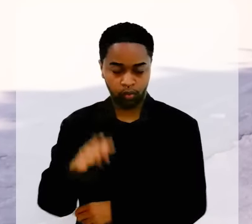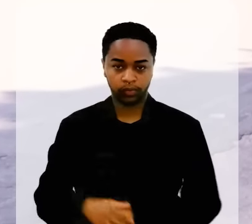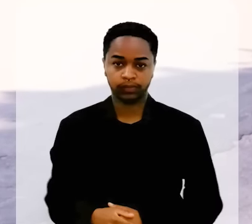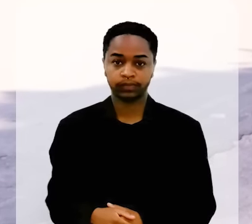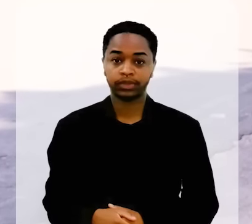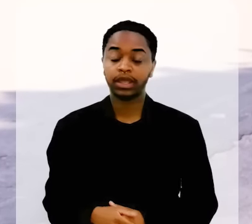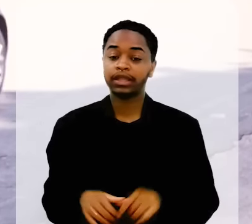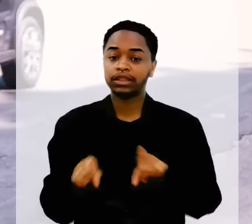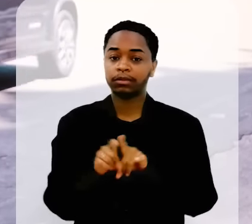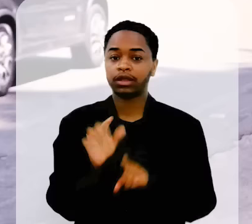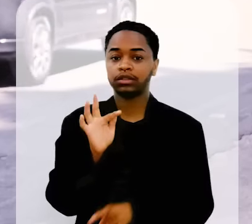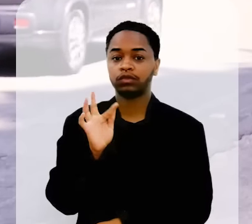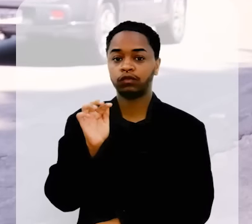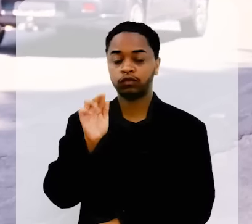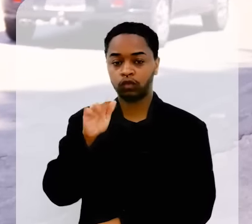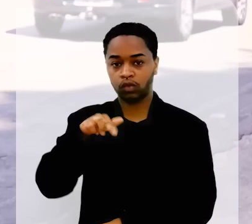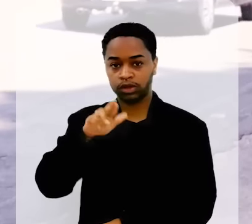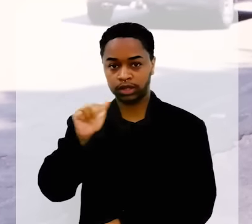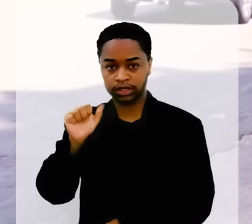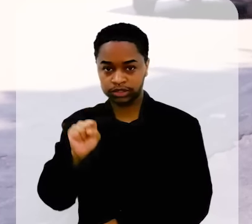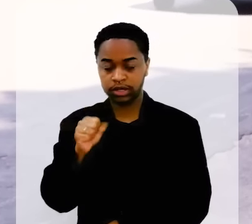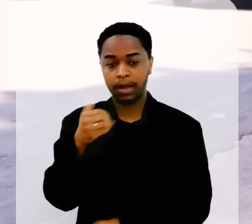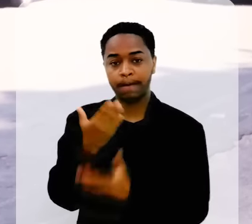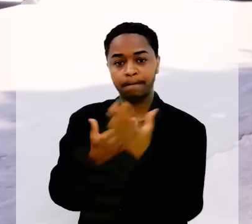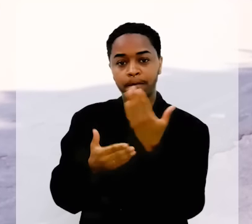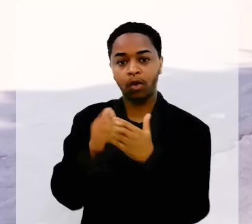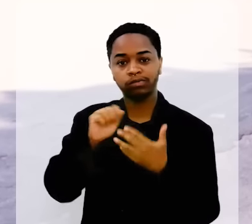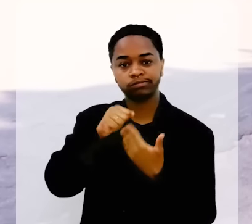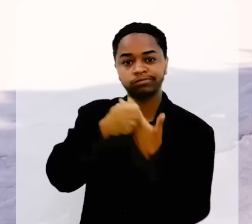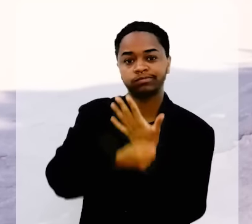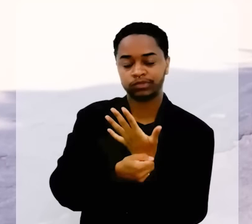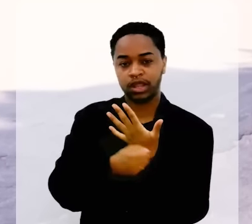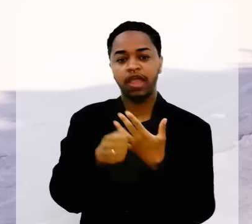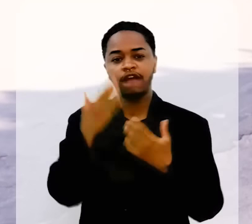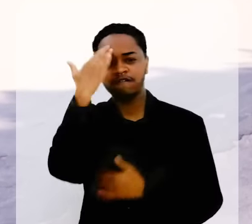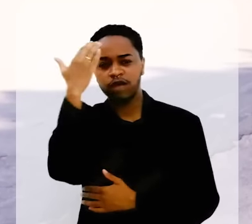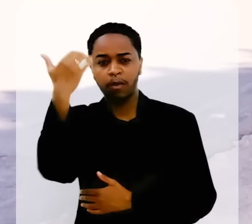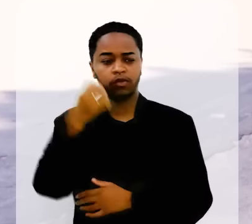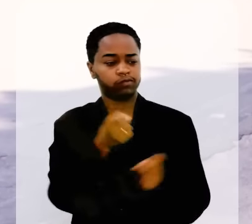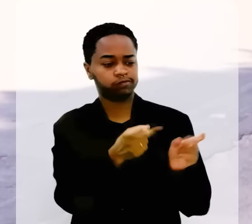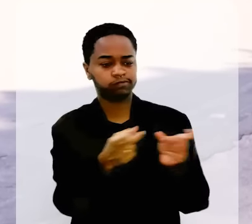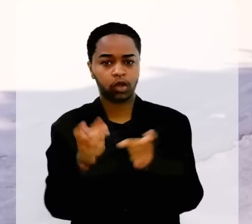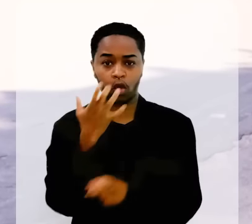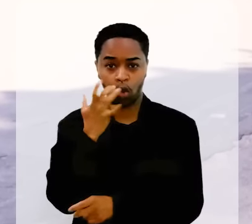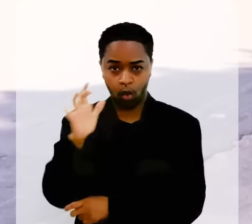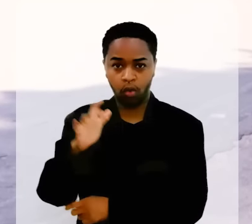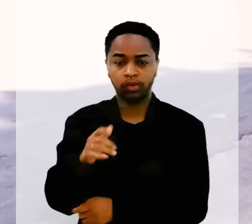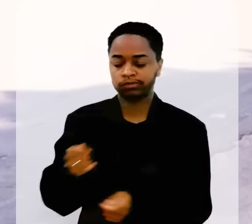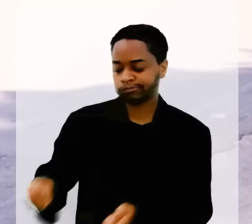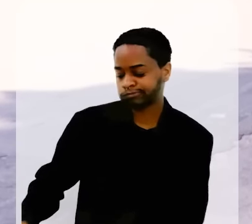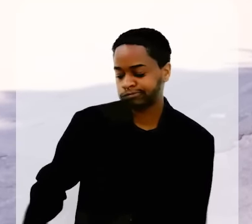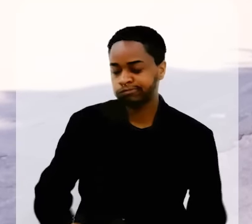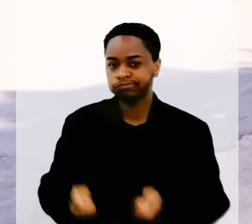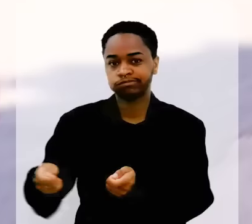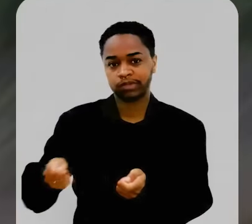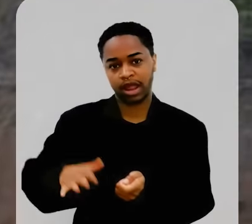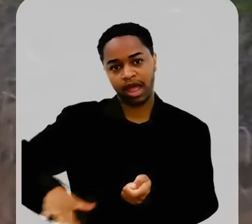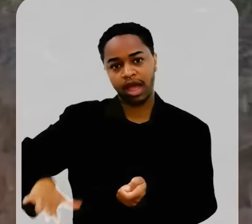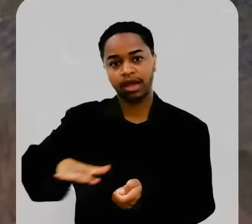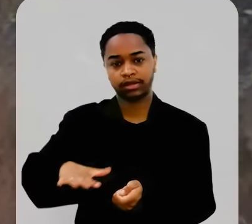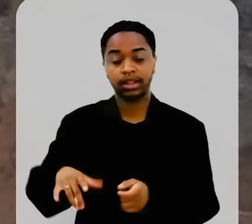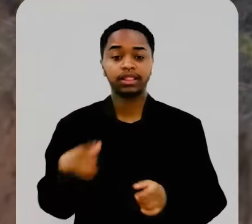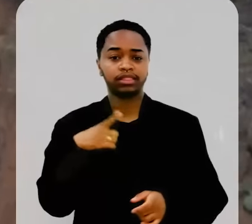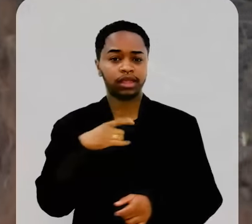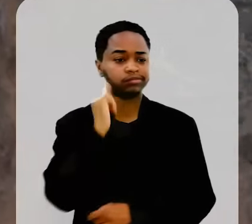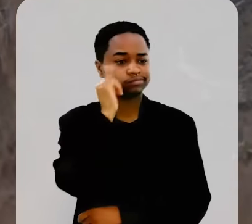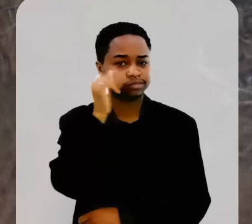região conhecida como Furnas do Mão de Luva, um famoso contrabandista de ouro que teria lavrado nos rios da região. Na